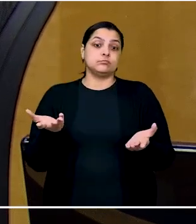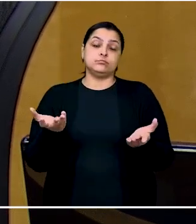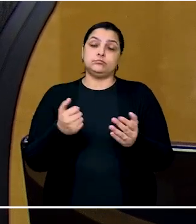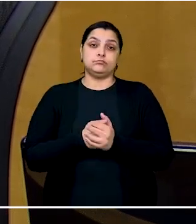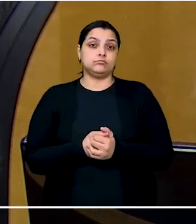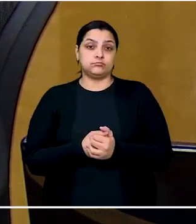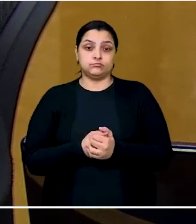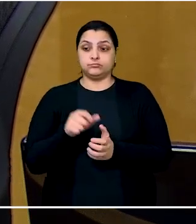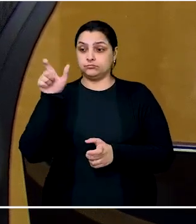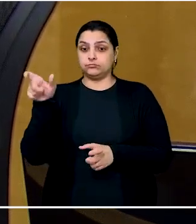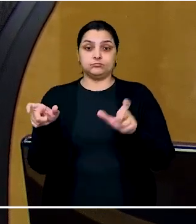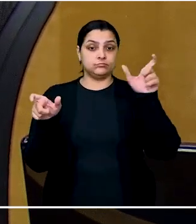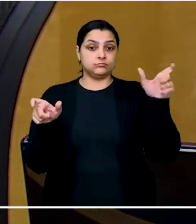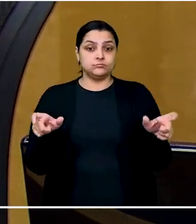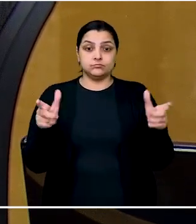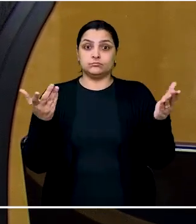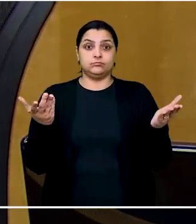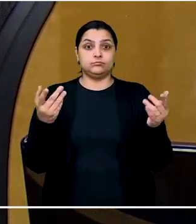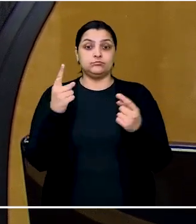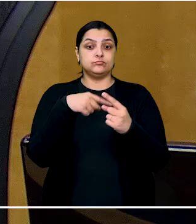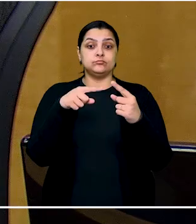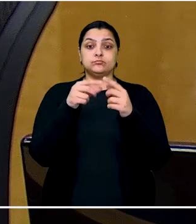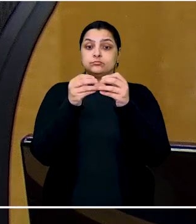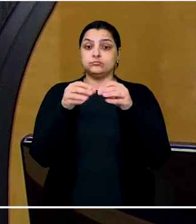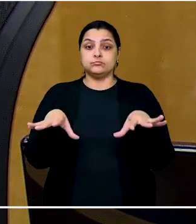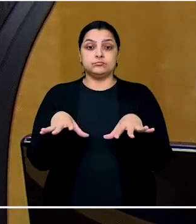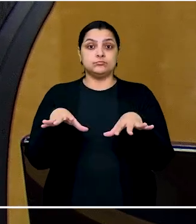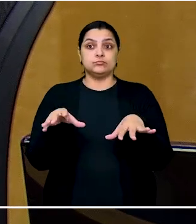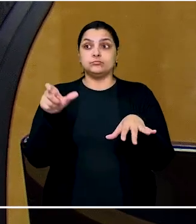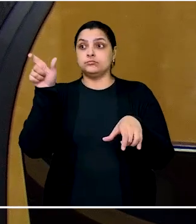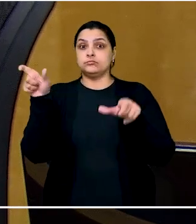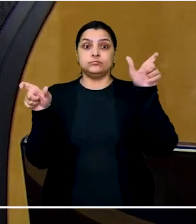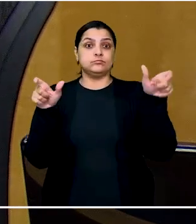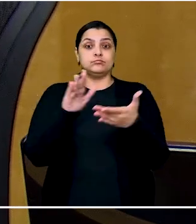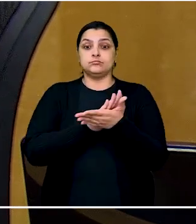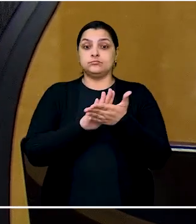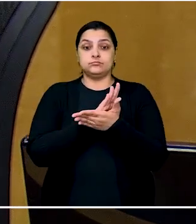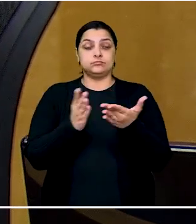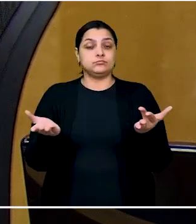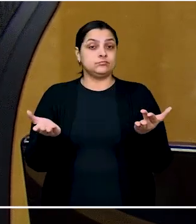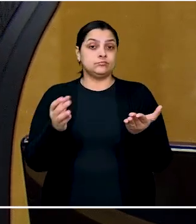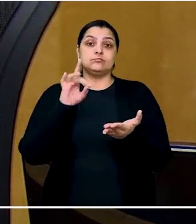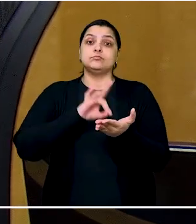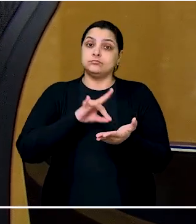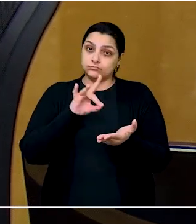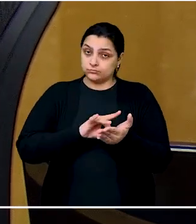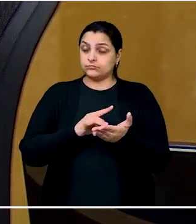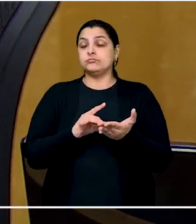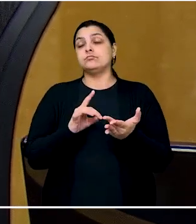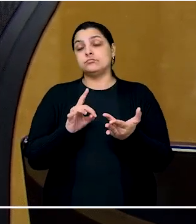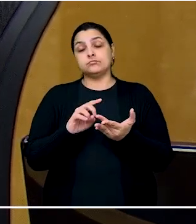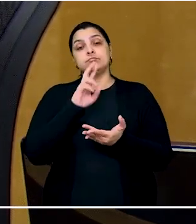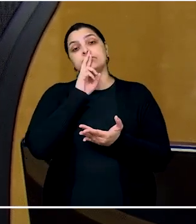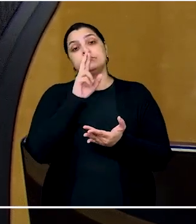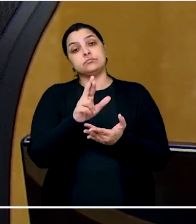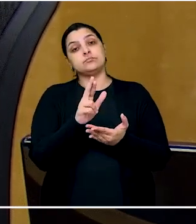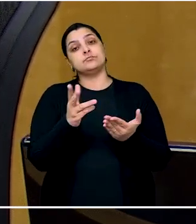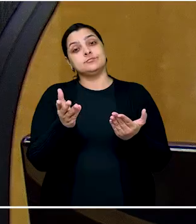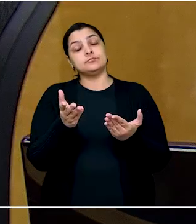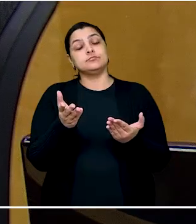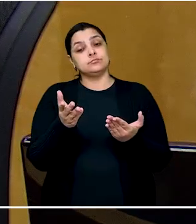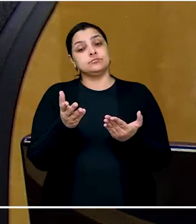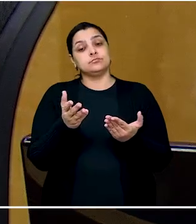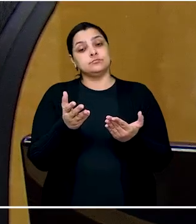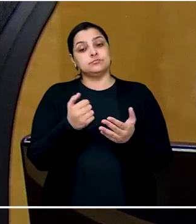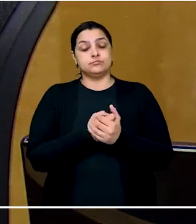concurso das duas partes sem nenhum propósito de lesar terceiros, caso em que a legitimidade se faria efetivamente